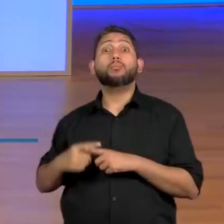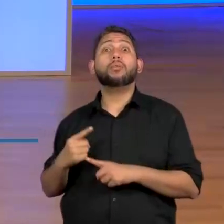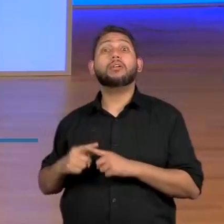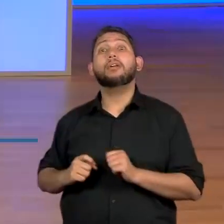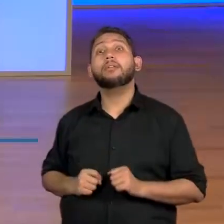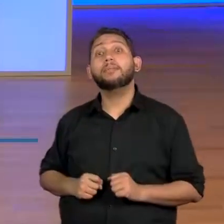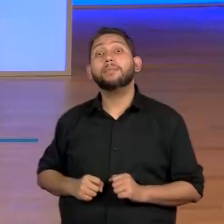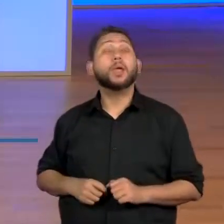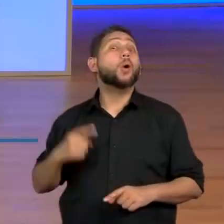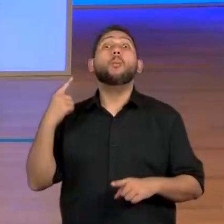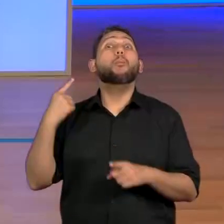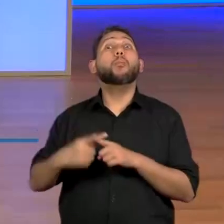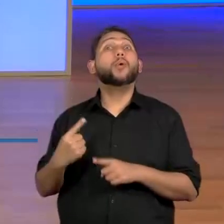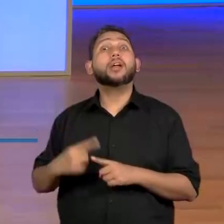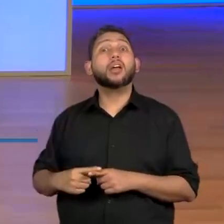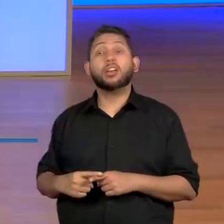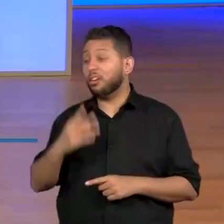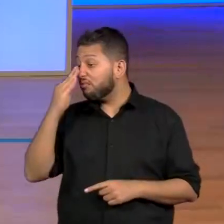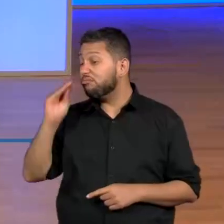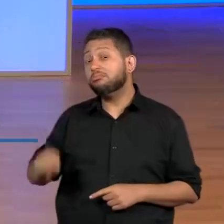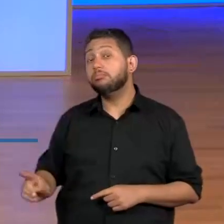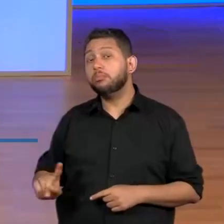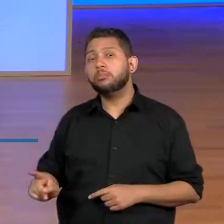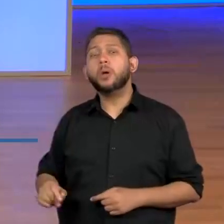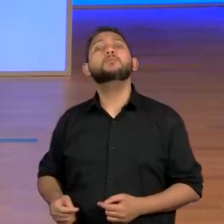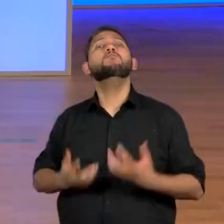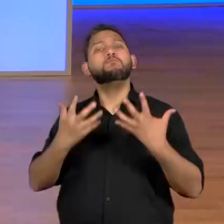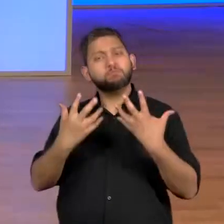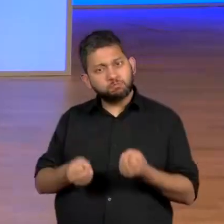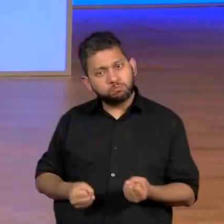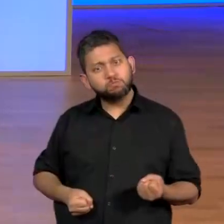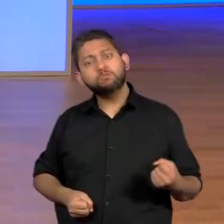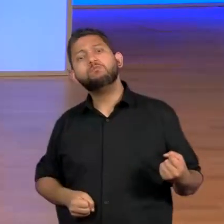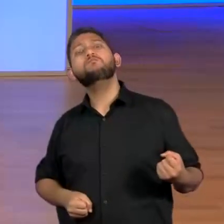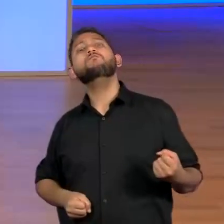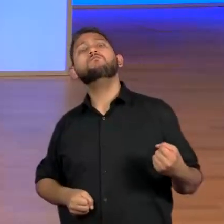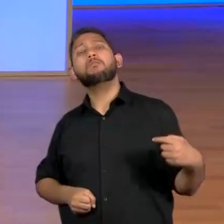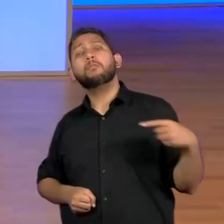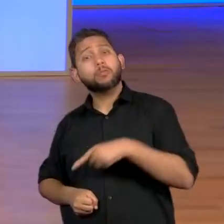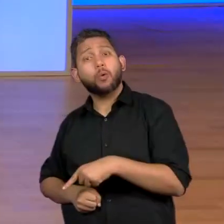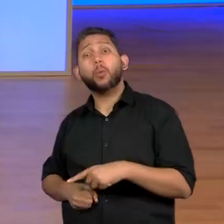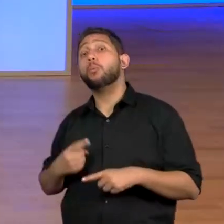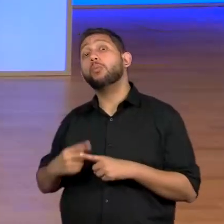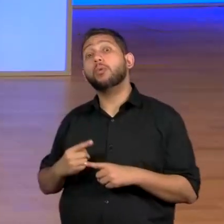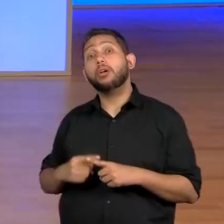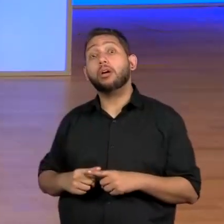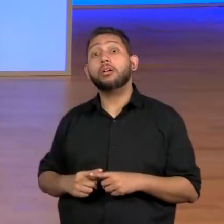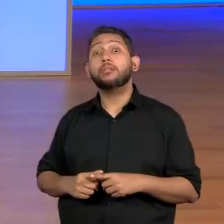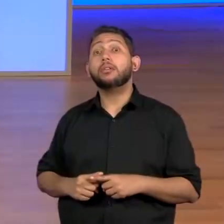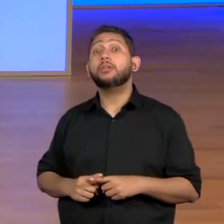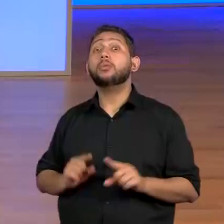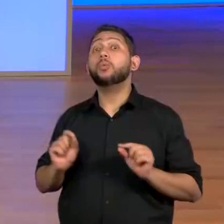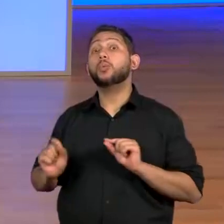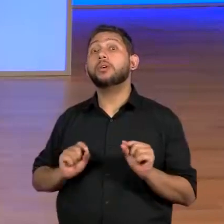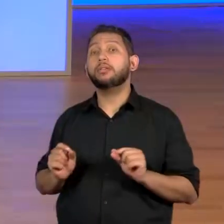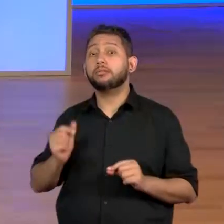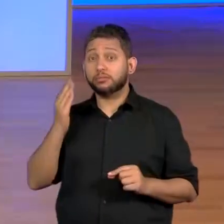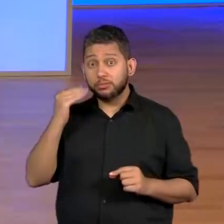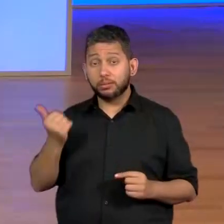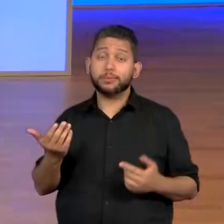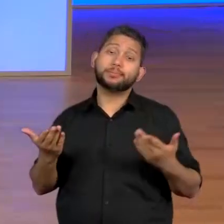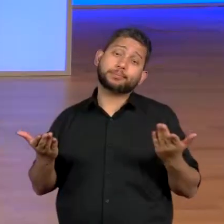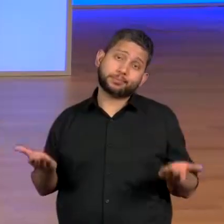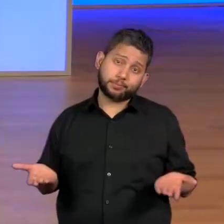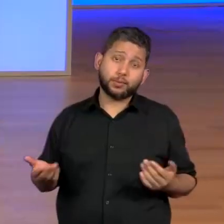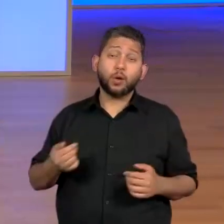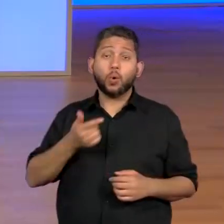não é, Pro? Sim, eles não estavam mergulhando apenas para se divertir, eles tinham um propósito nesse mergulho. É, propósito, que tem a ver com o cuidado aí